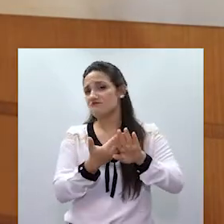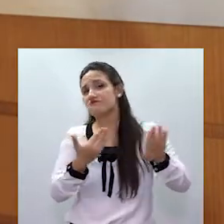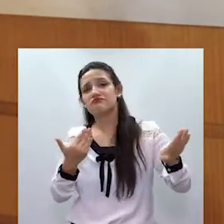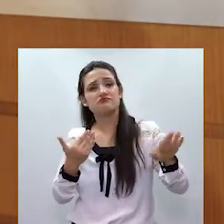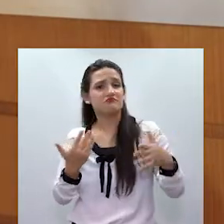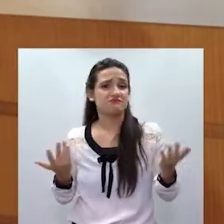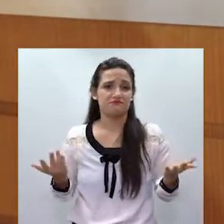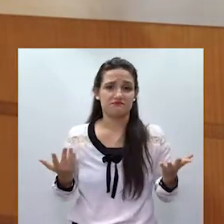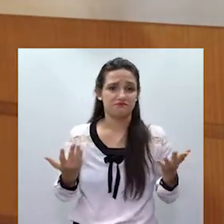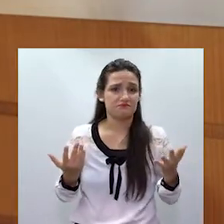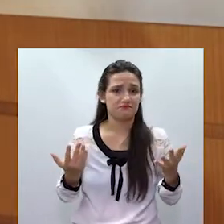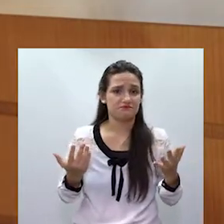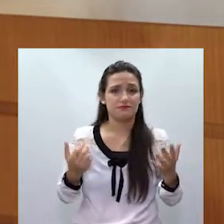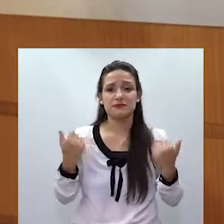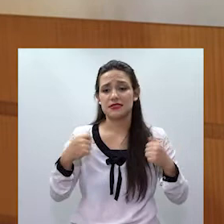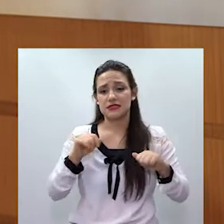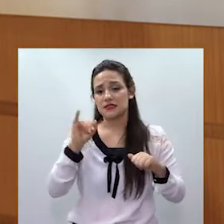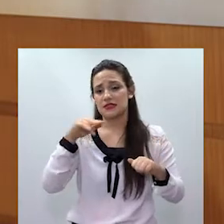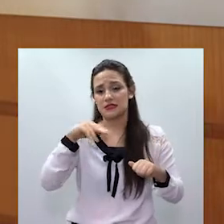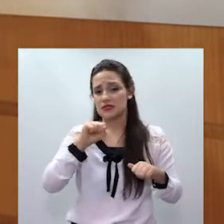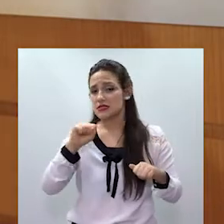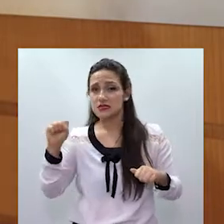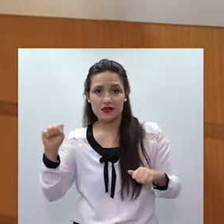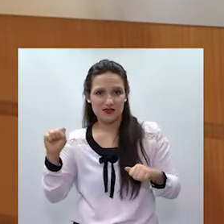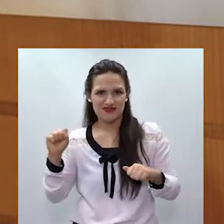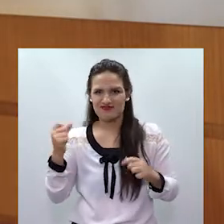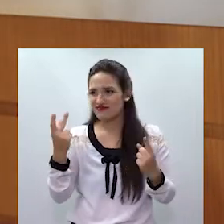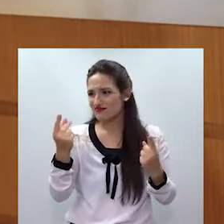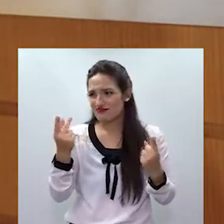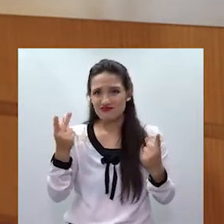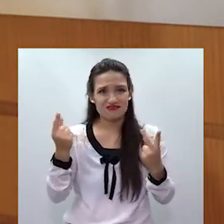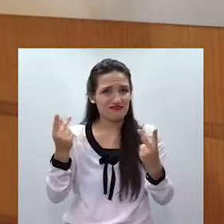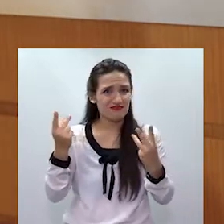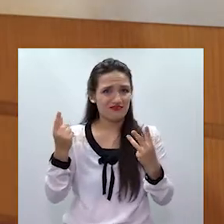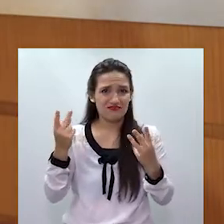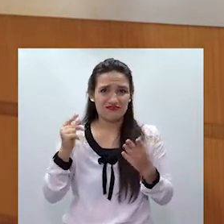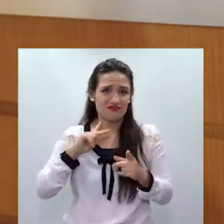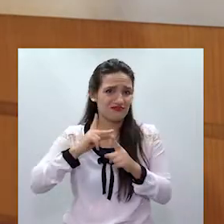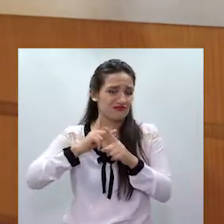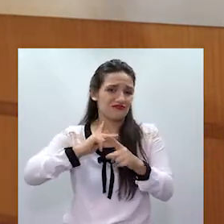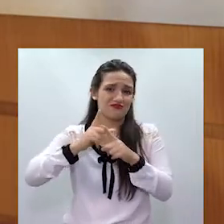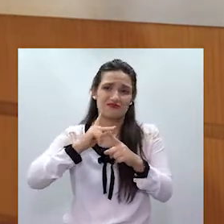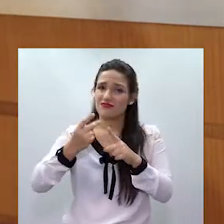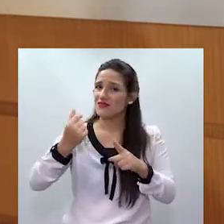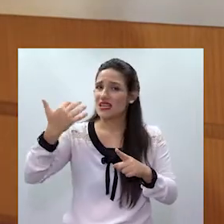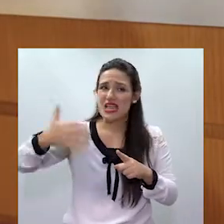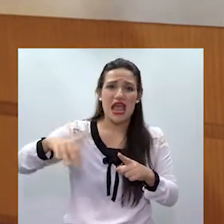afastamentos, licenças do INSS, onerando também o sistema de previdência.